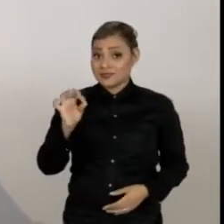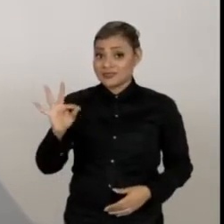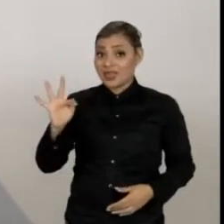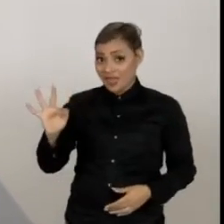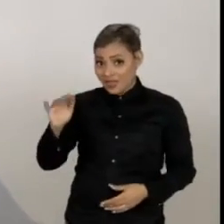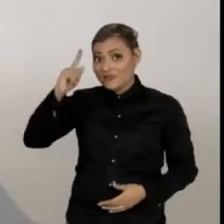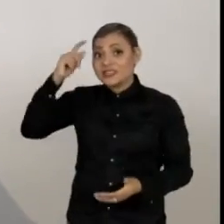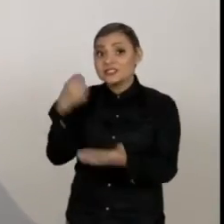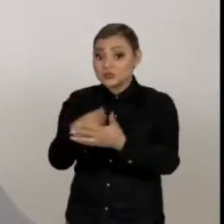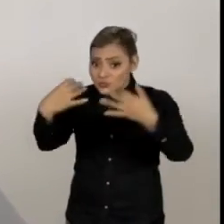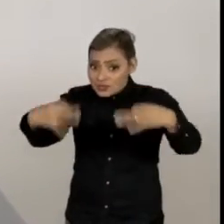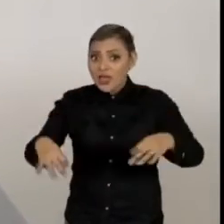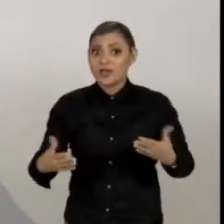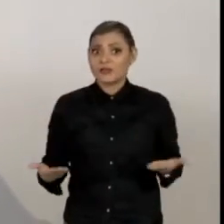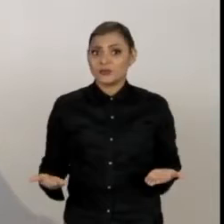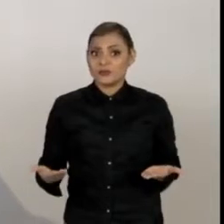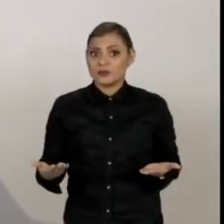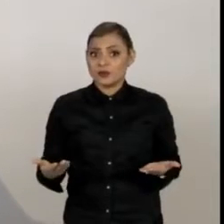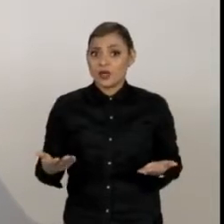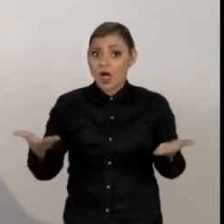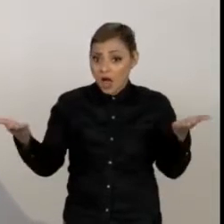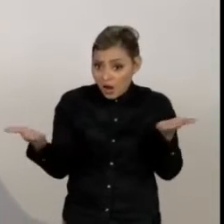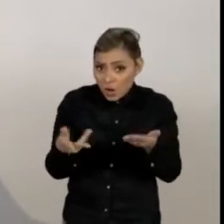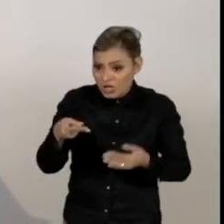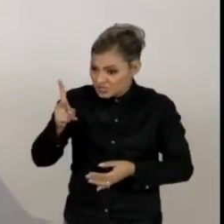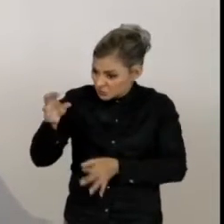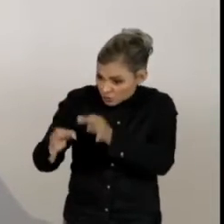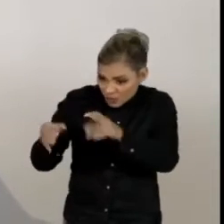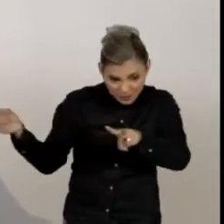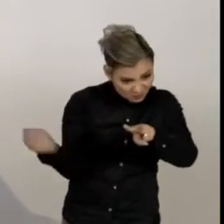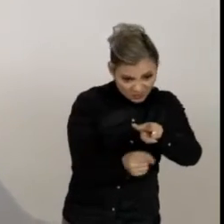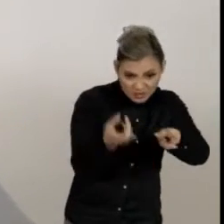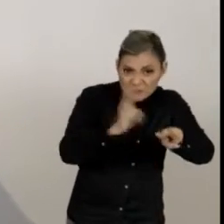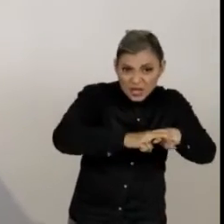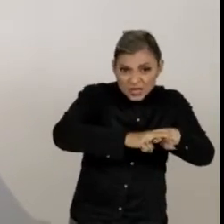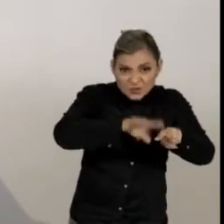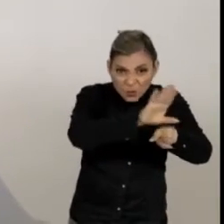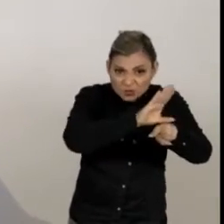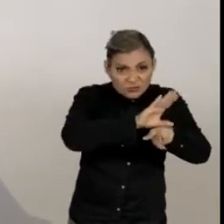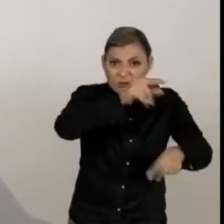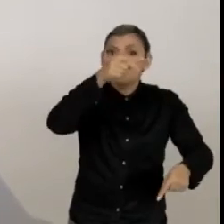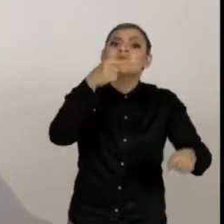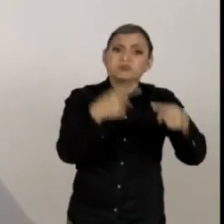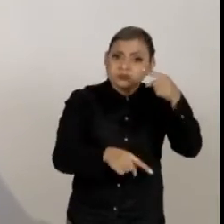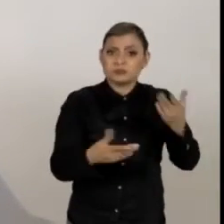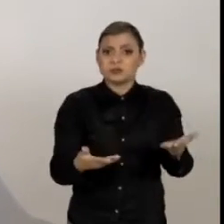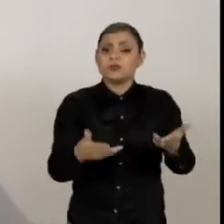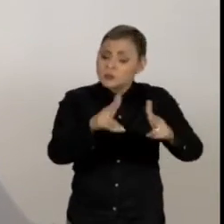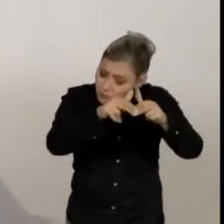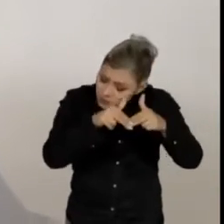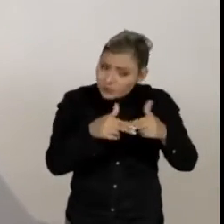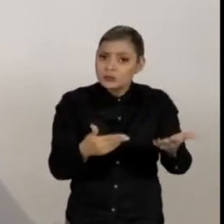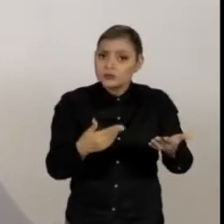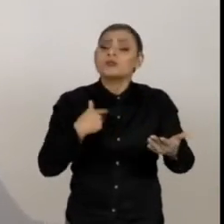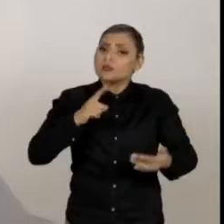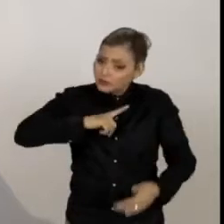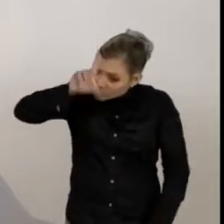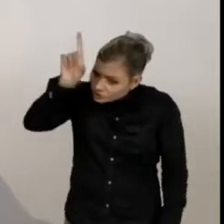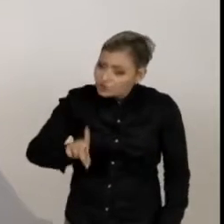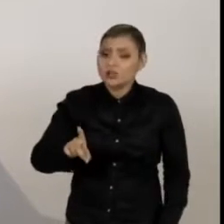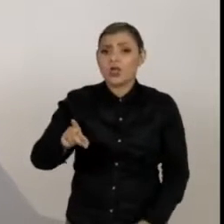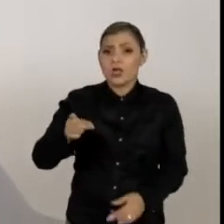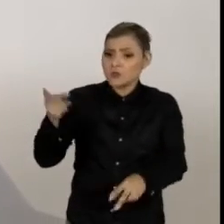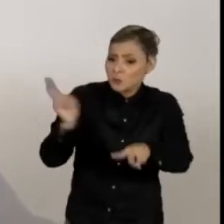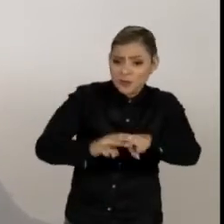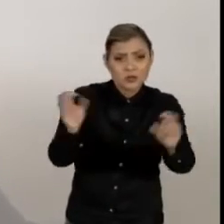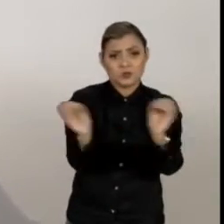bem que esse dispositivo do Corte de Processo Penal é constitucional e atende à Constituição brasileira.